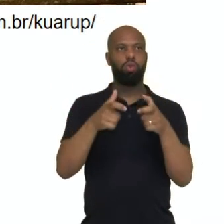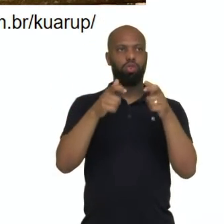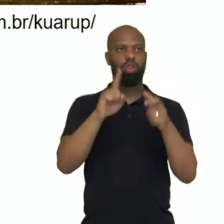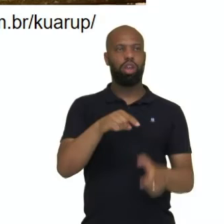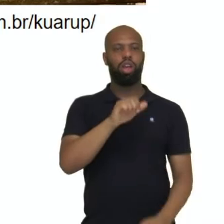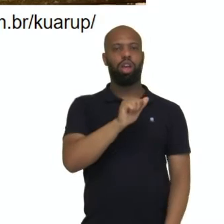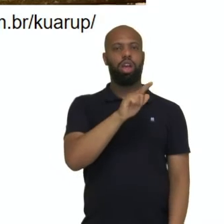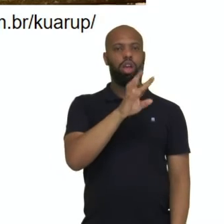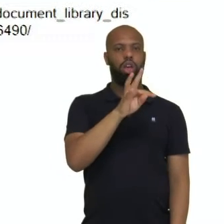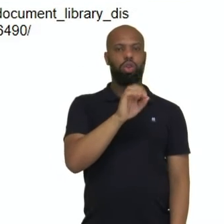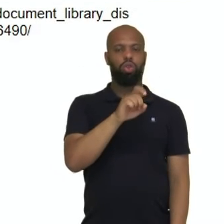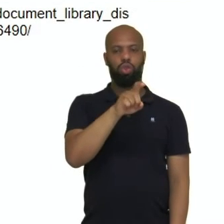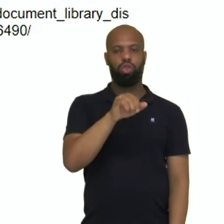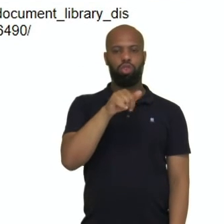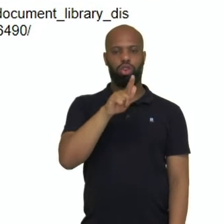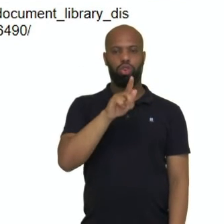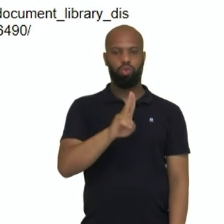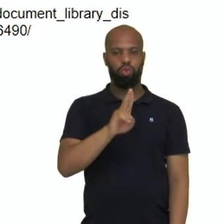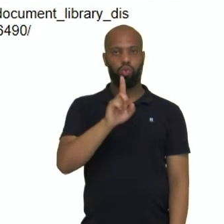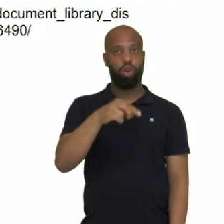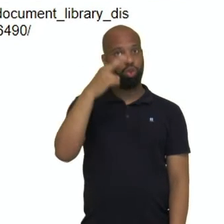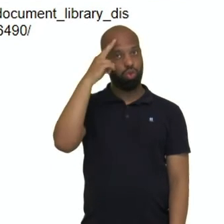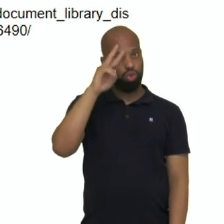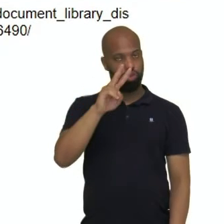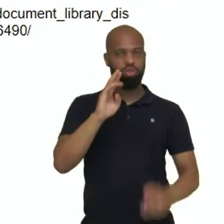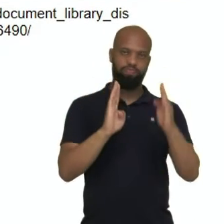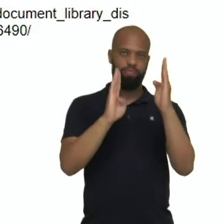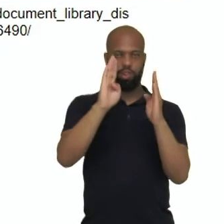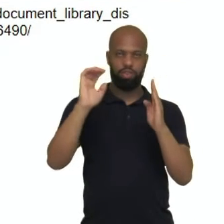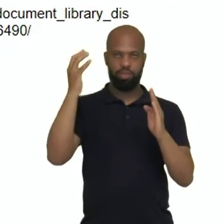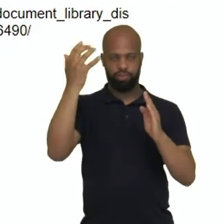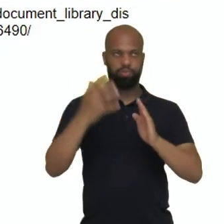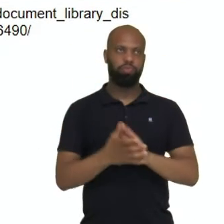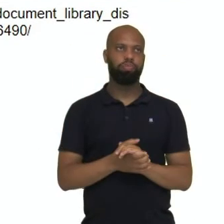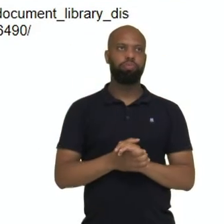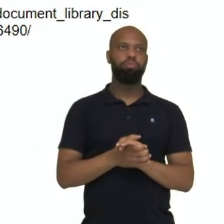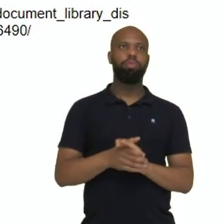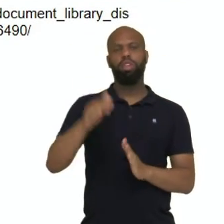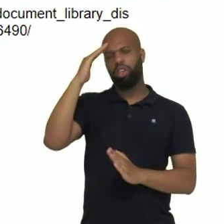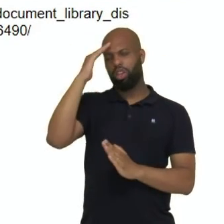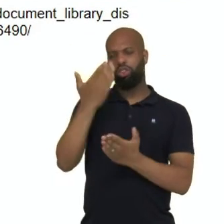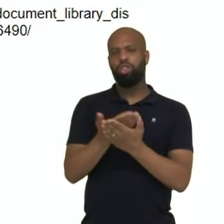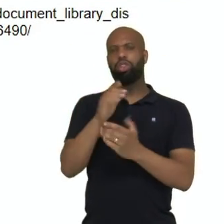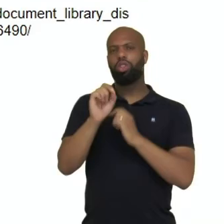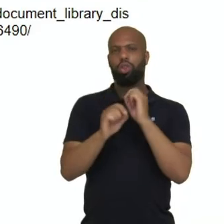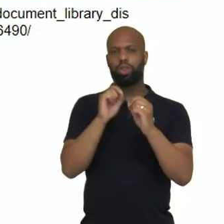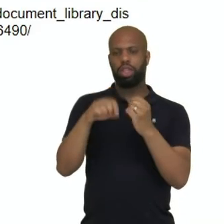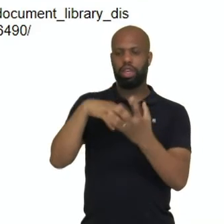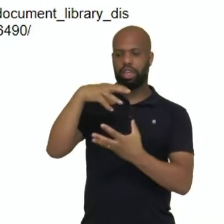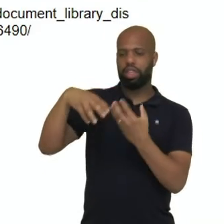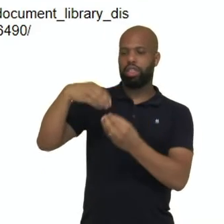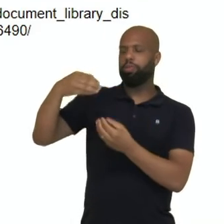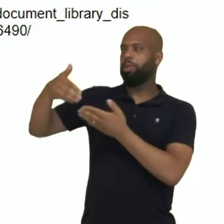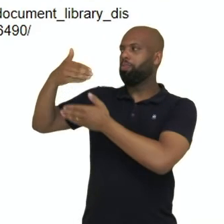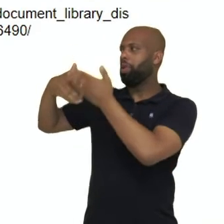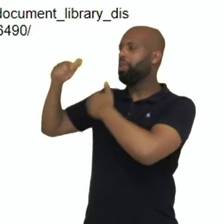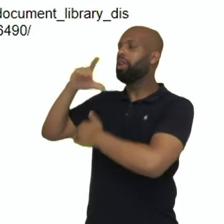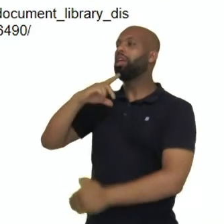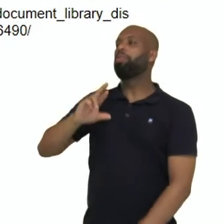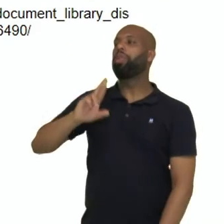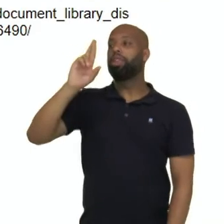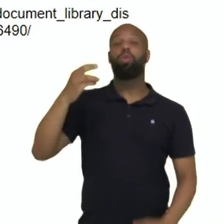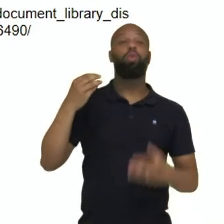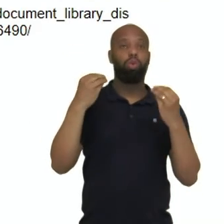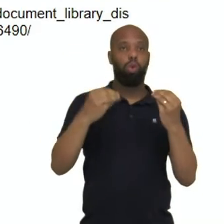Alto Xingu e dura dois dias. No quarupe, eles acreditam que os espíritos ancestrais estão representados nesses